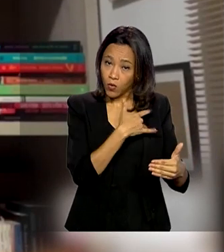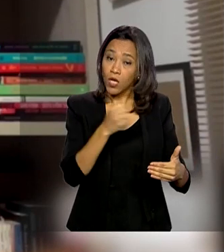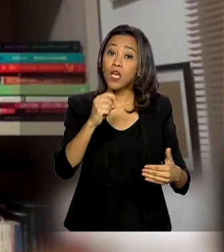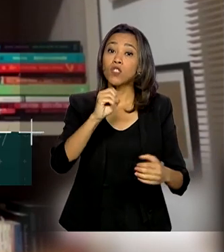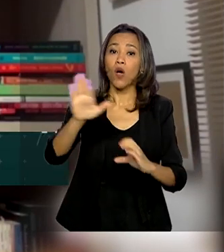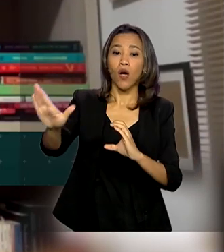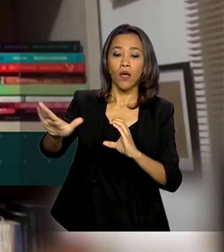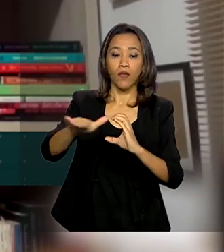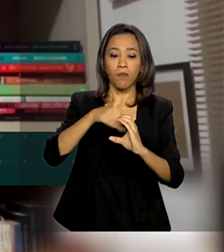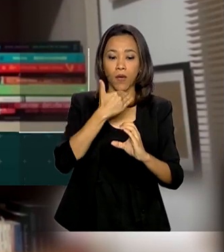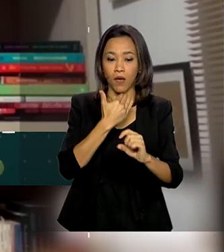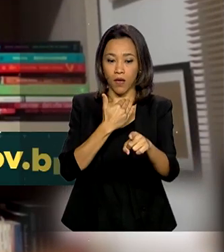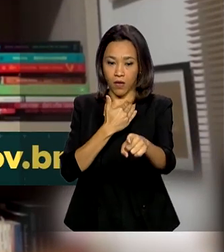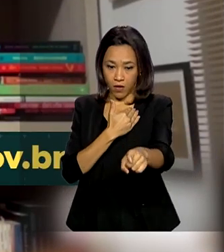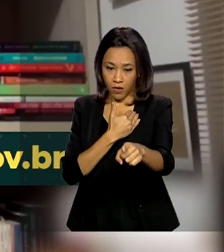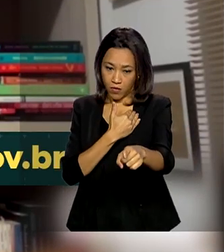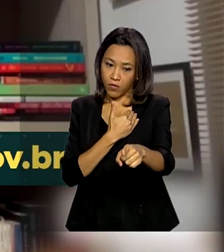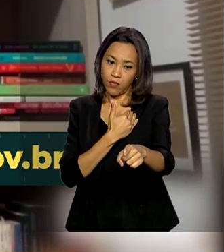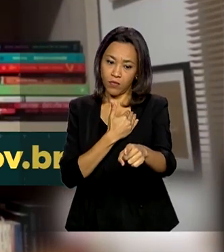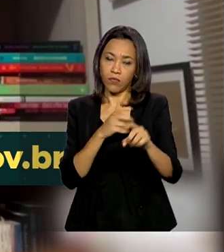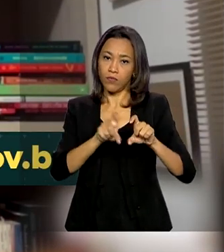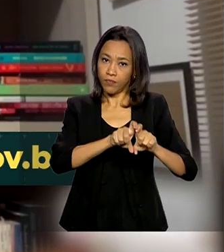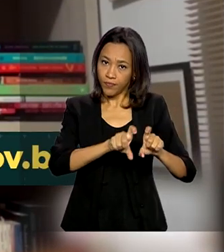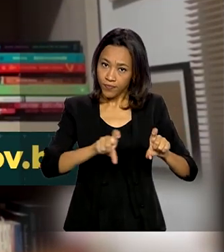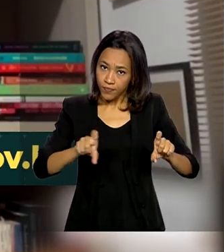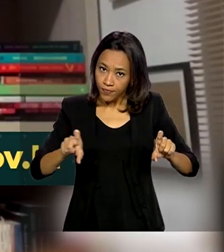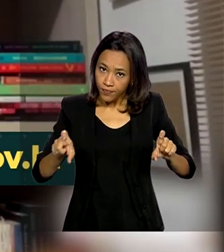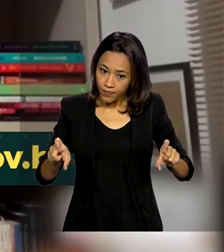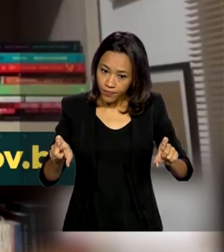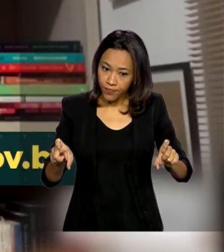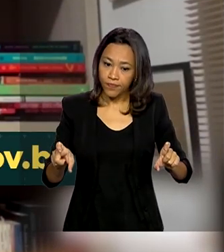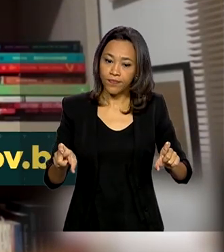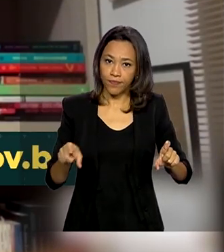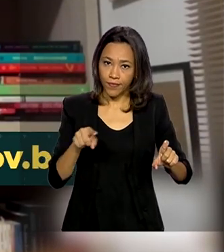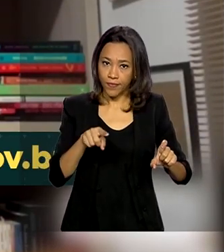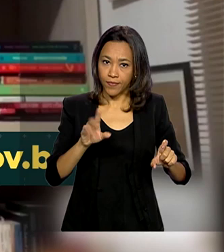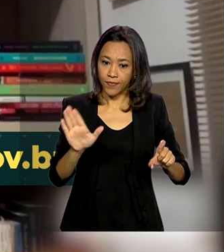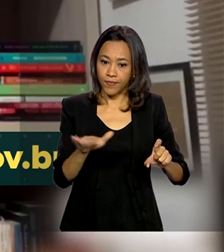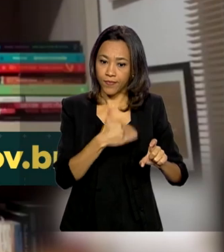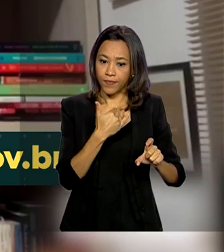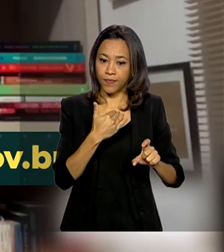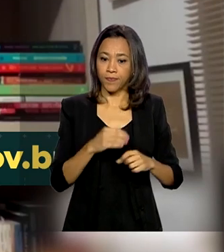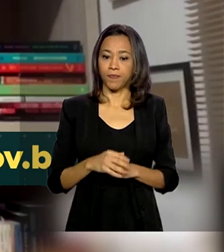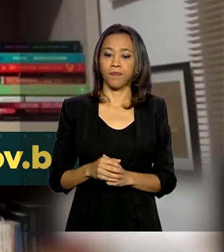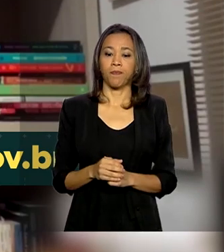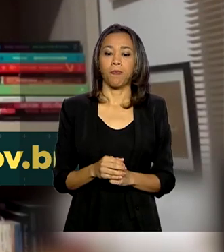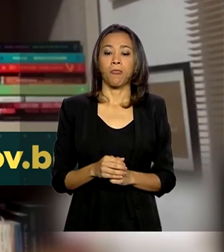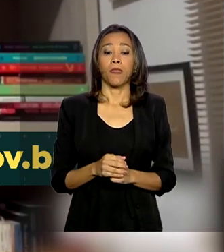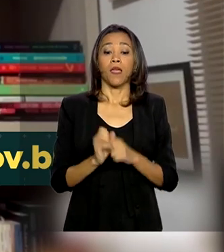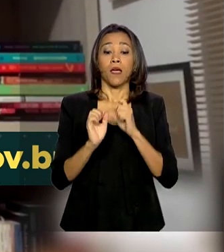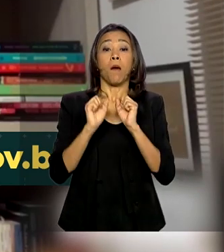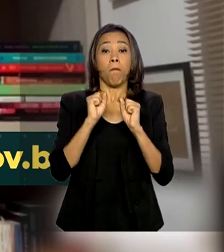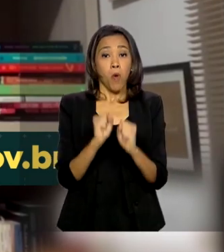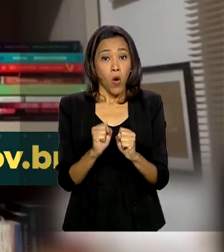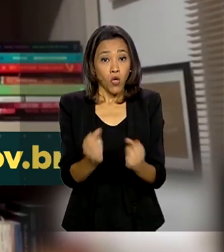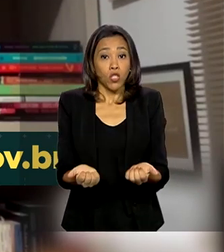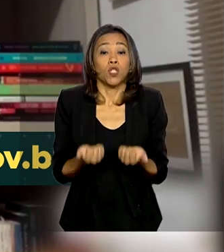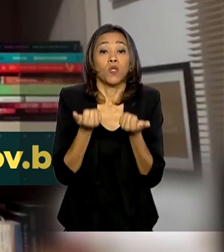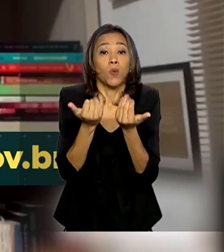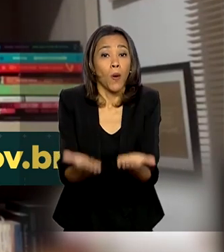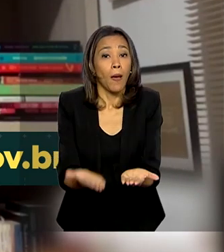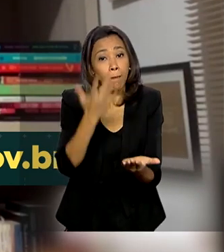e-mail para juntoscontracovid19.gov.br. Podem doar pessoas